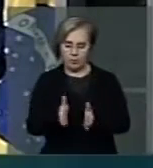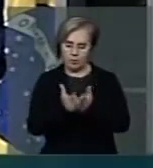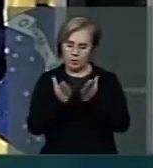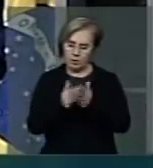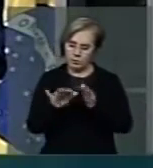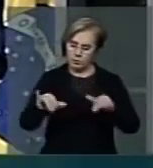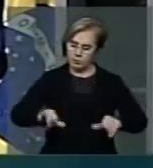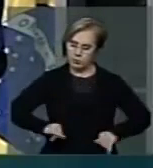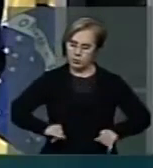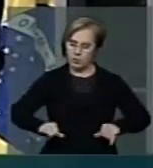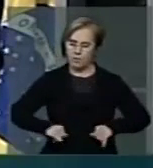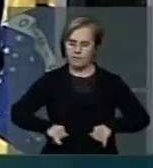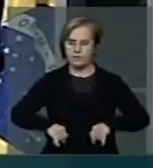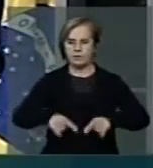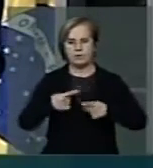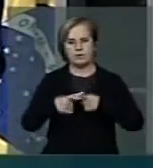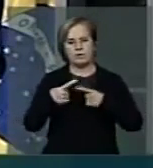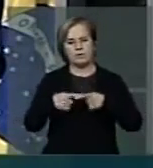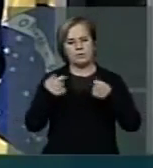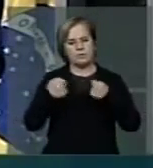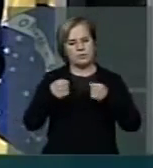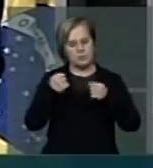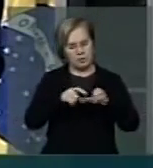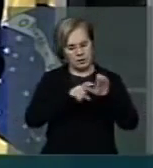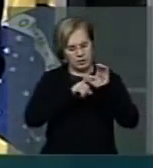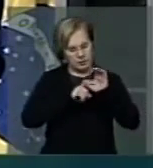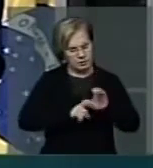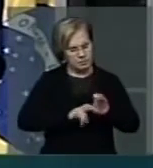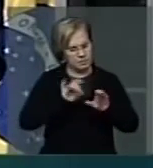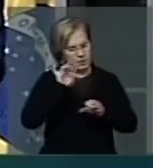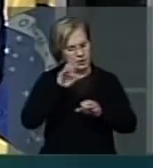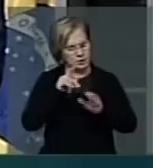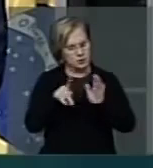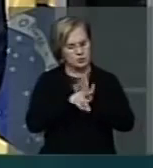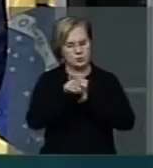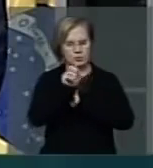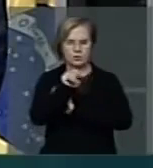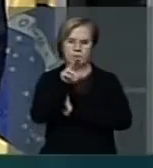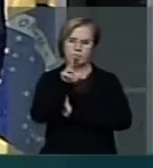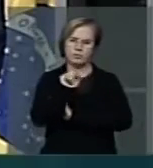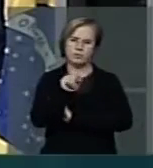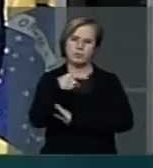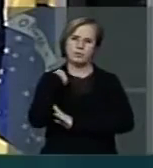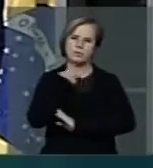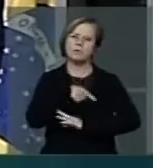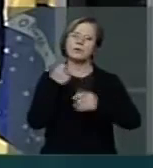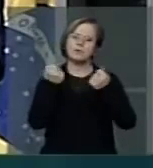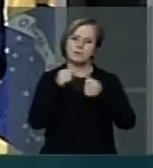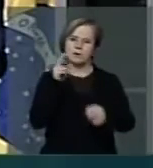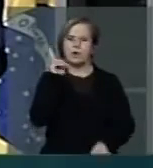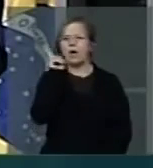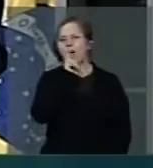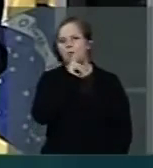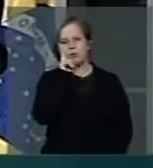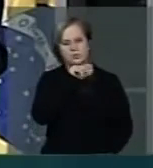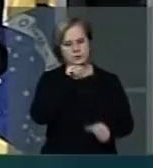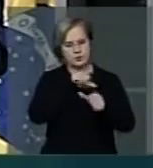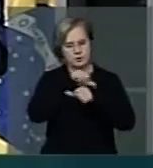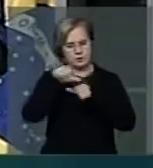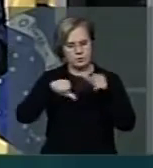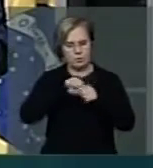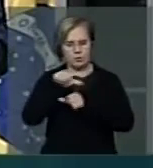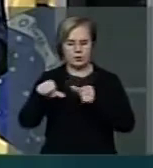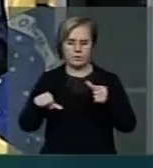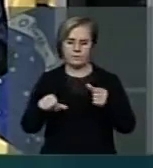carente, que depende exclusivamente do SUS e precisamos urgentemente mudar esse cenário.